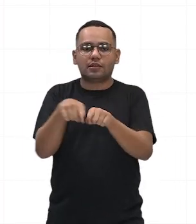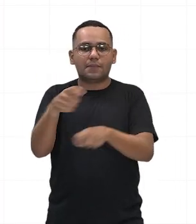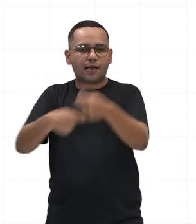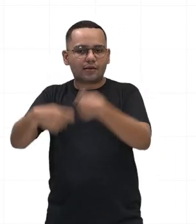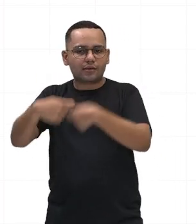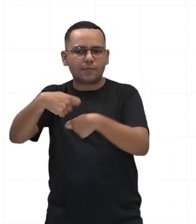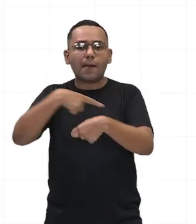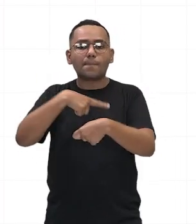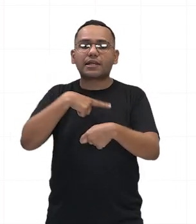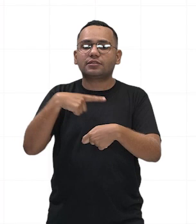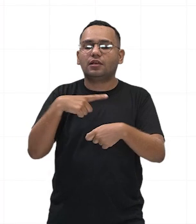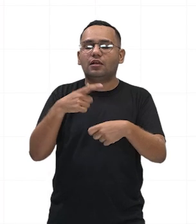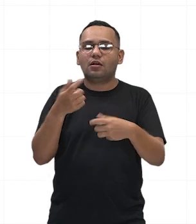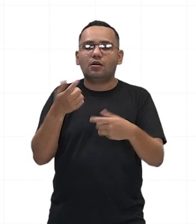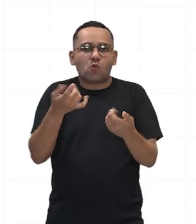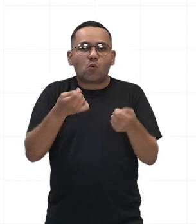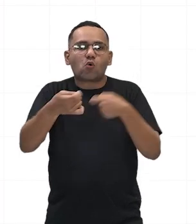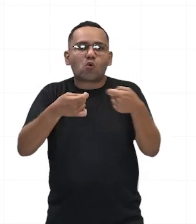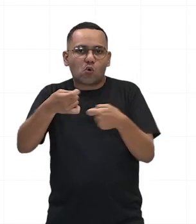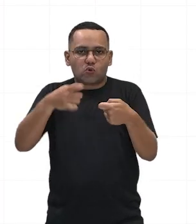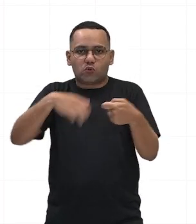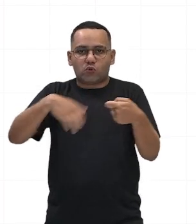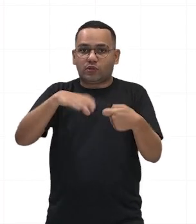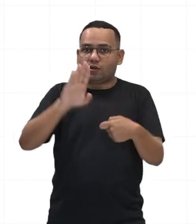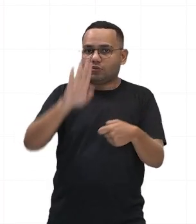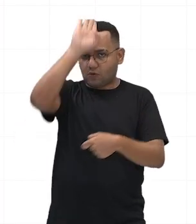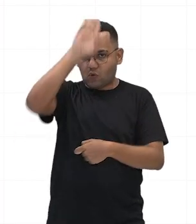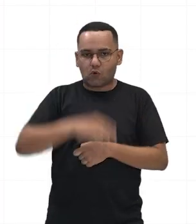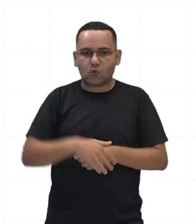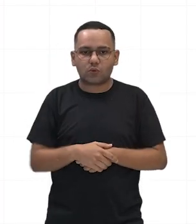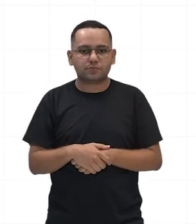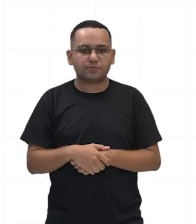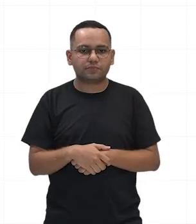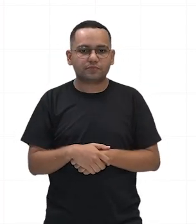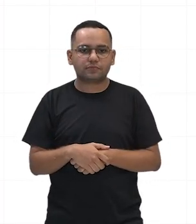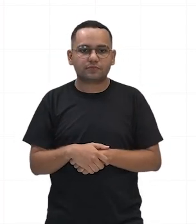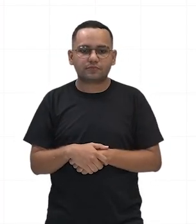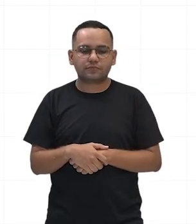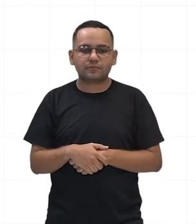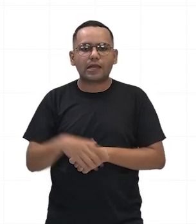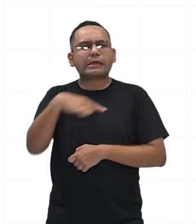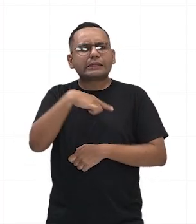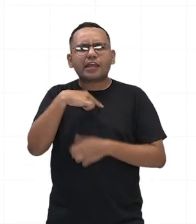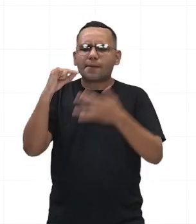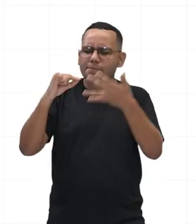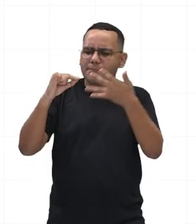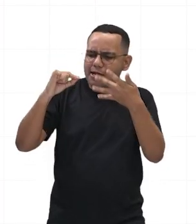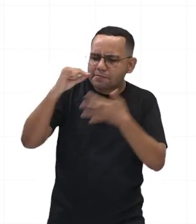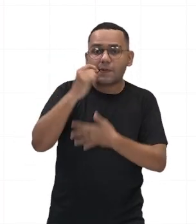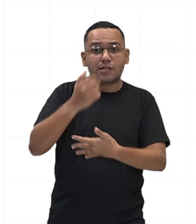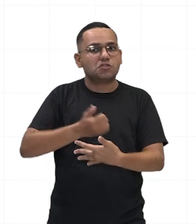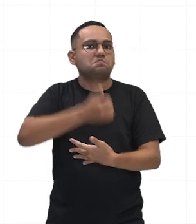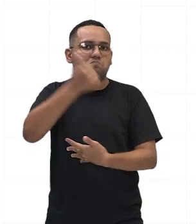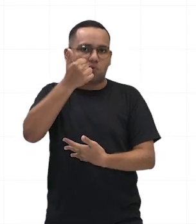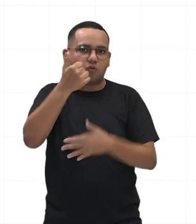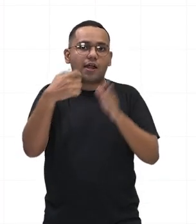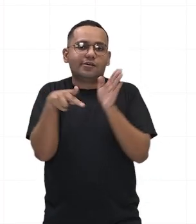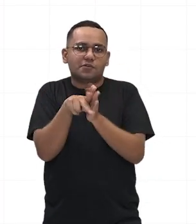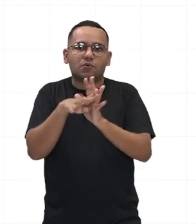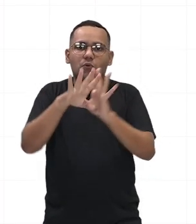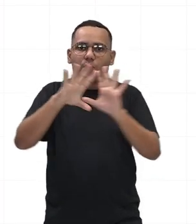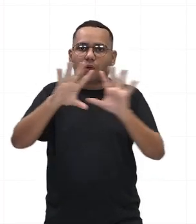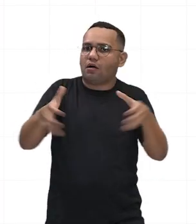domínio sobre Roma e desfrutar dos privilégios do poder. Eram eles que